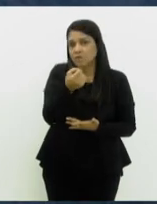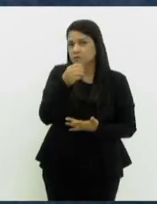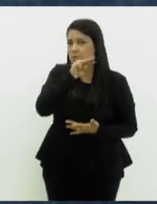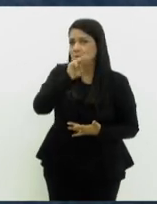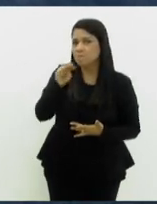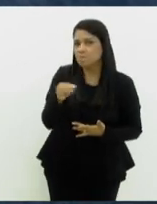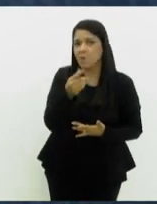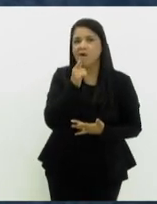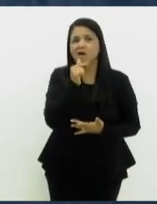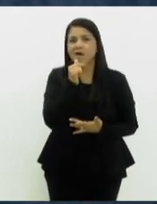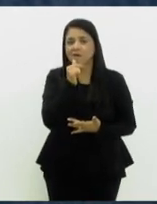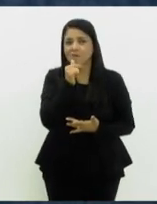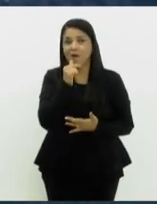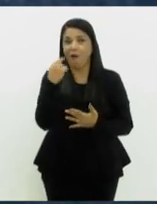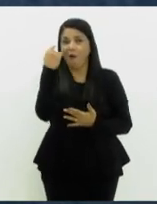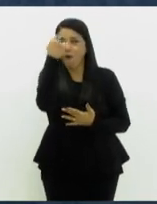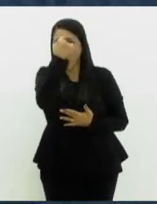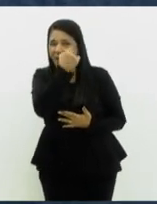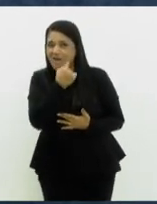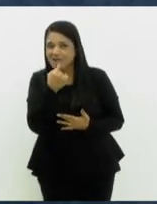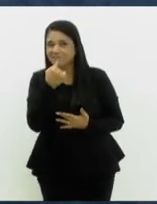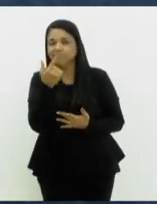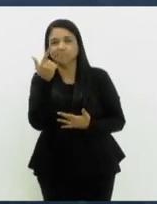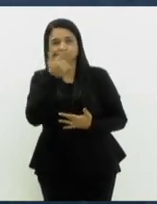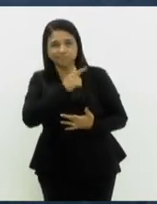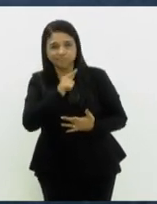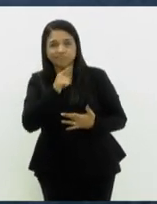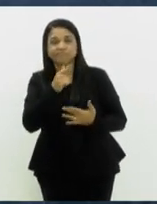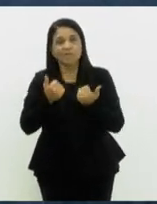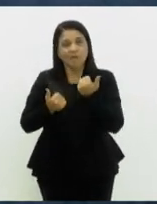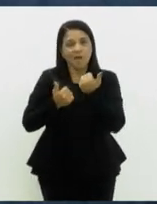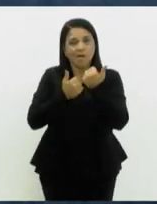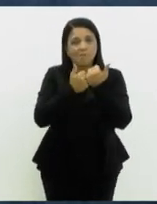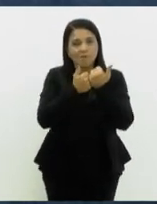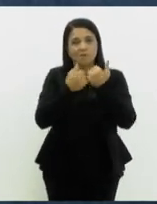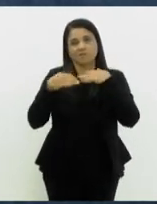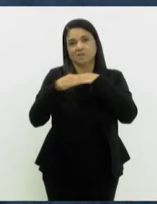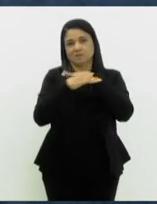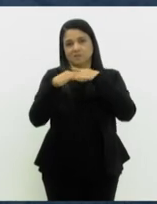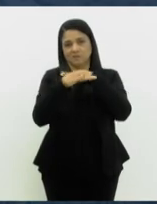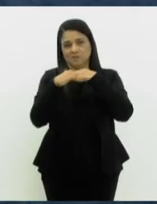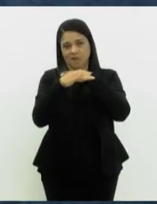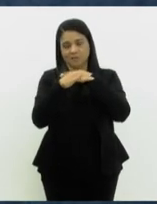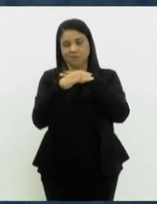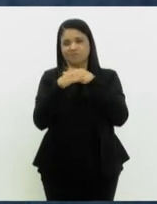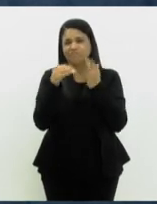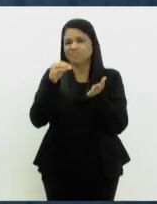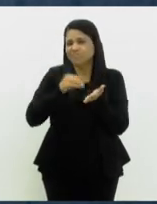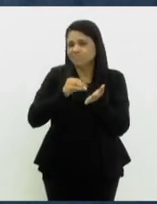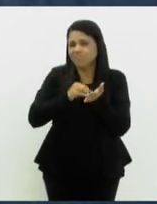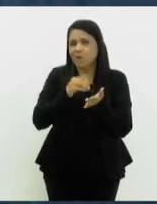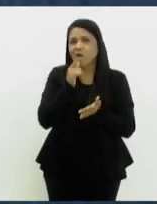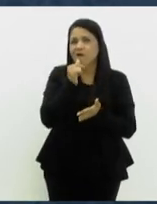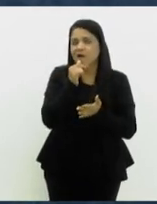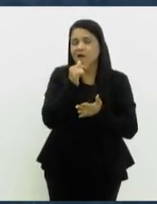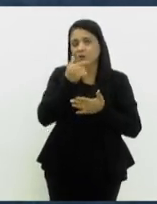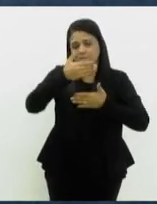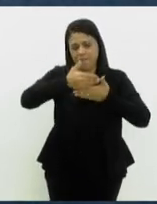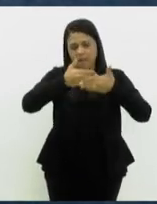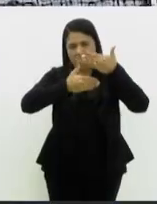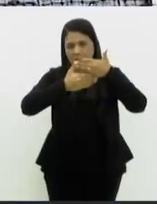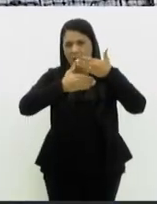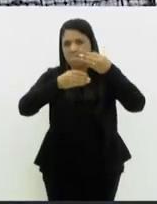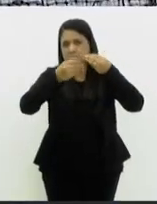litros de água potável por hora, a fim de suprir parte da demanda das cidades que sofrem com a escassez desde o rompimento das